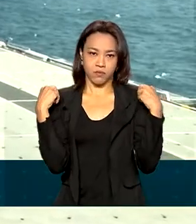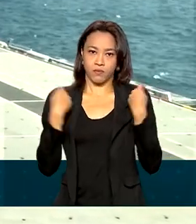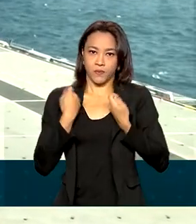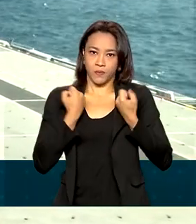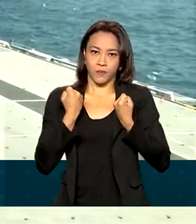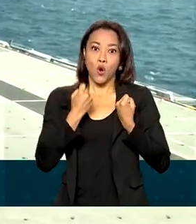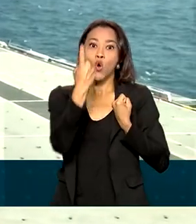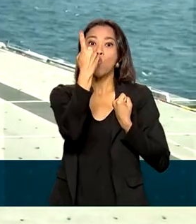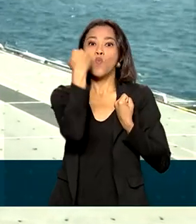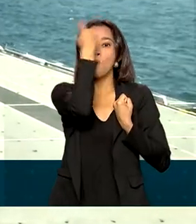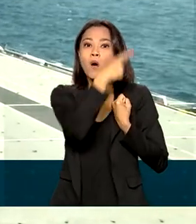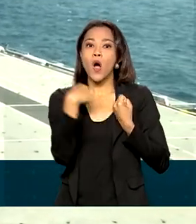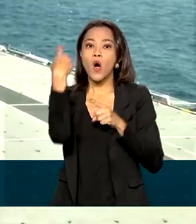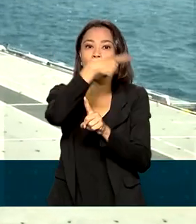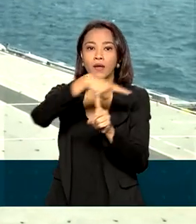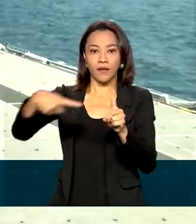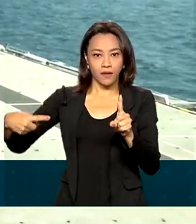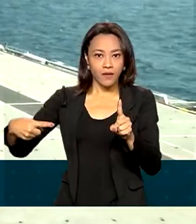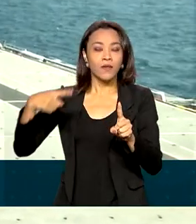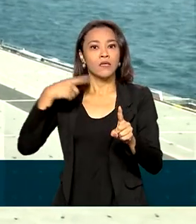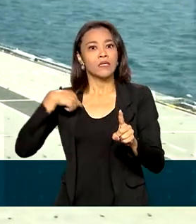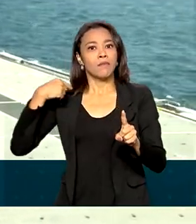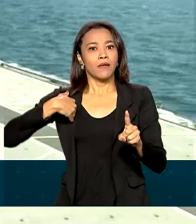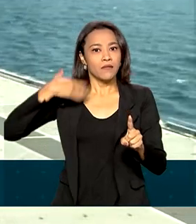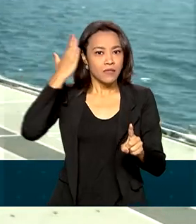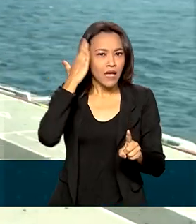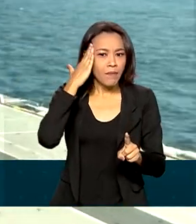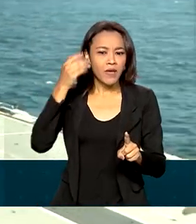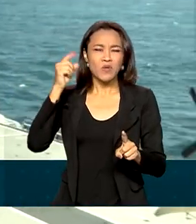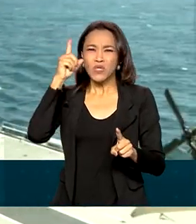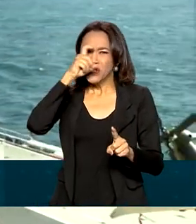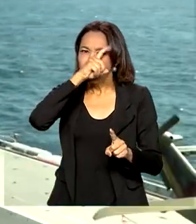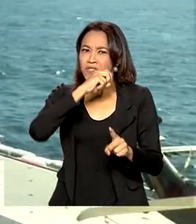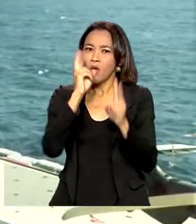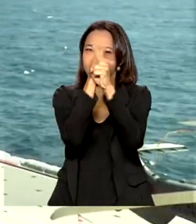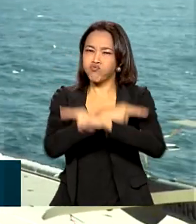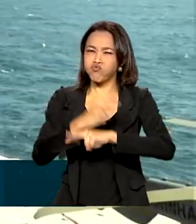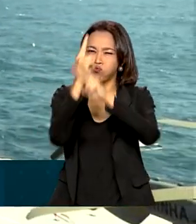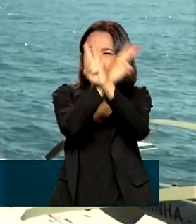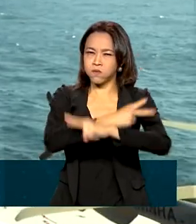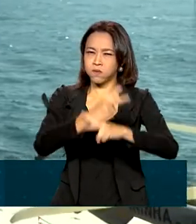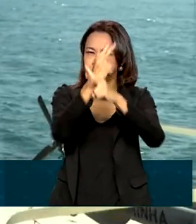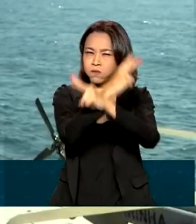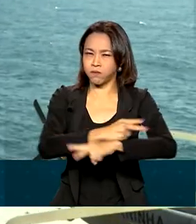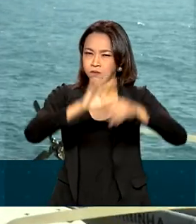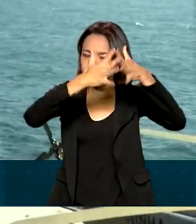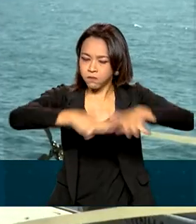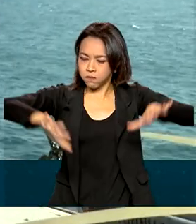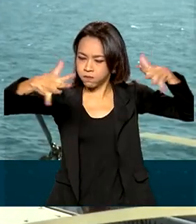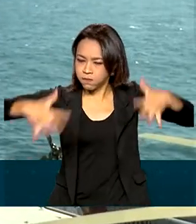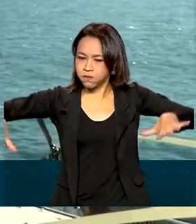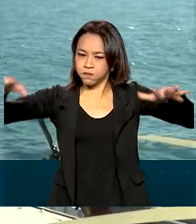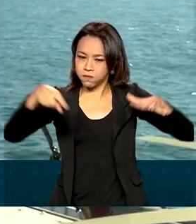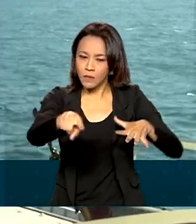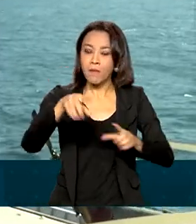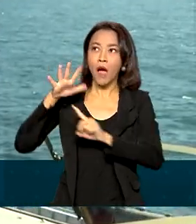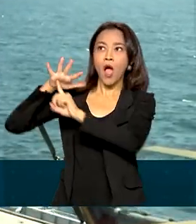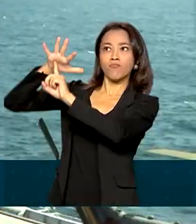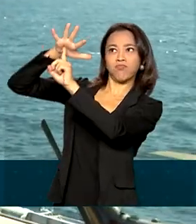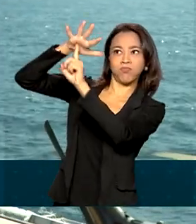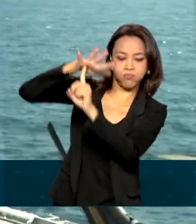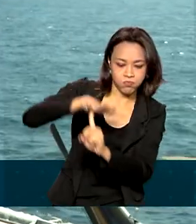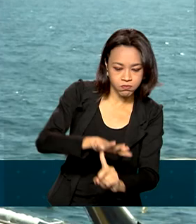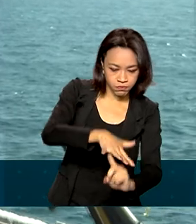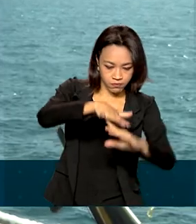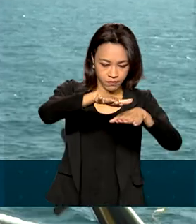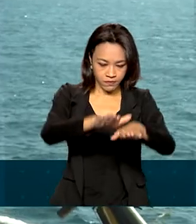fazer as manobras. Entre as dificuldades estão o vento forte em alto mar e o pouso em uma pista instável,